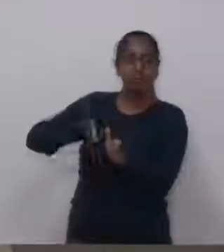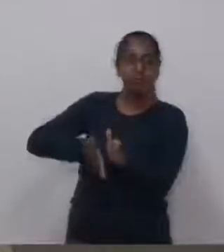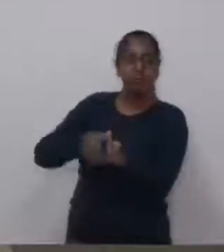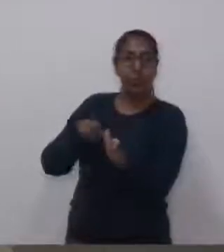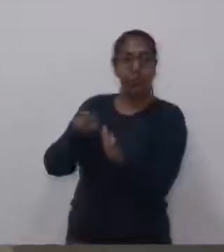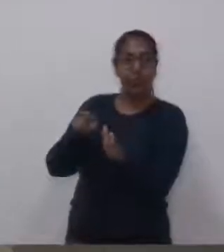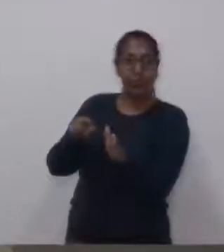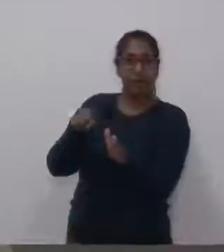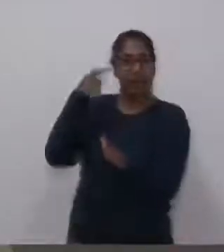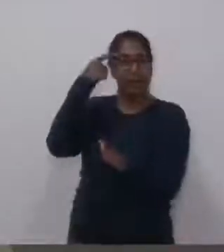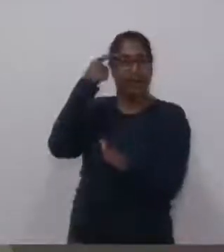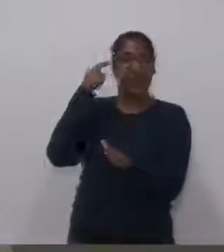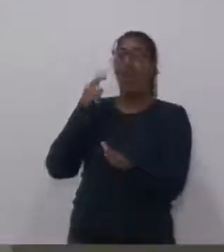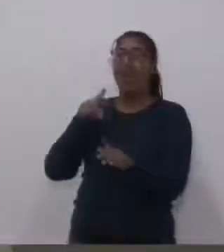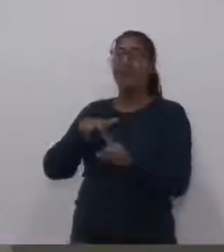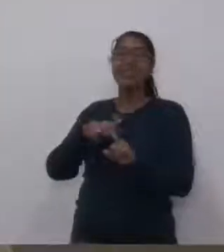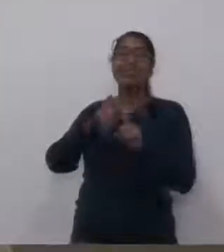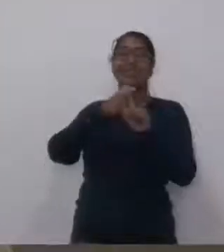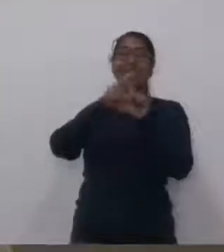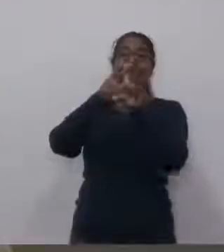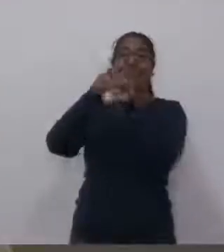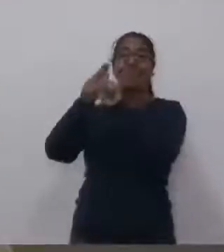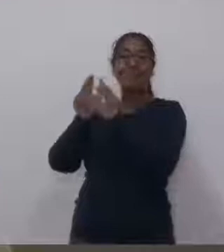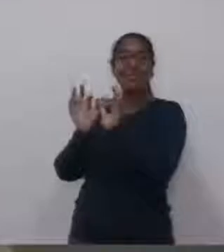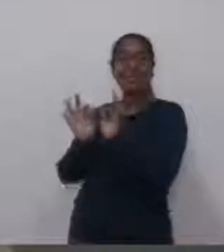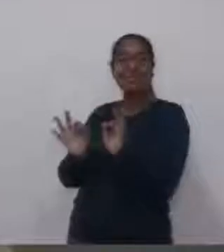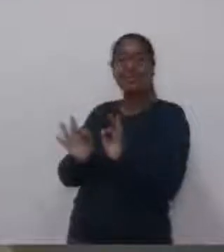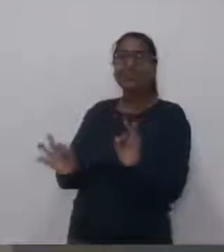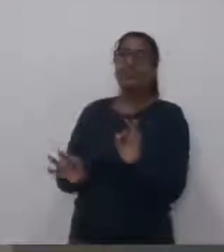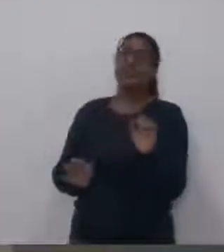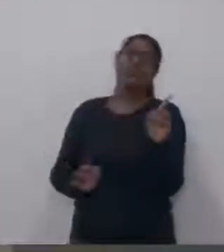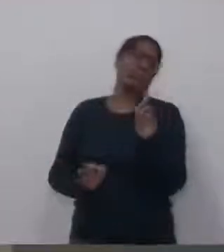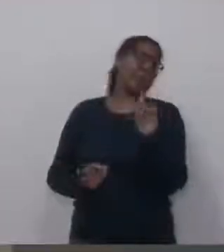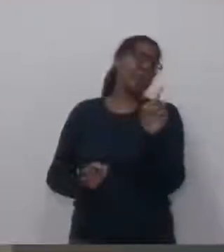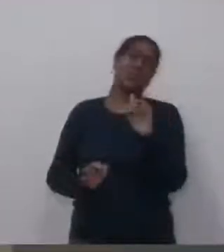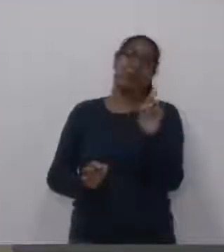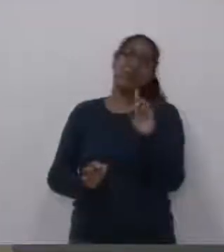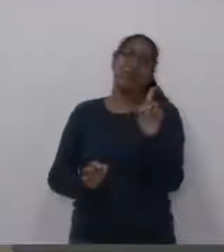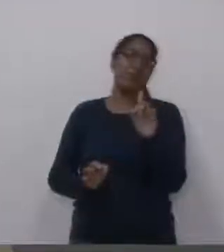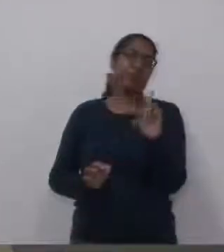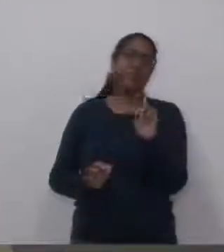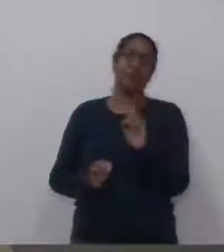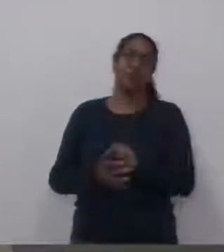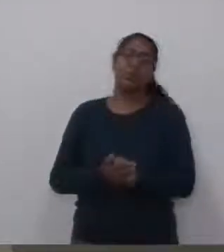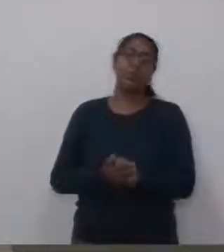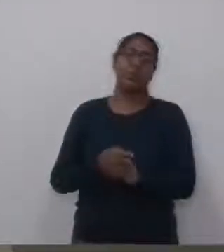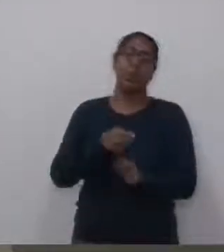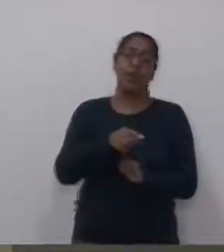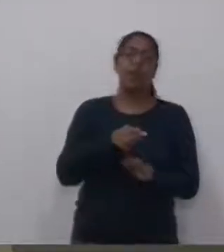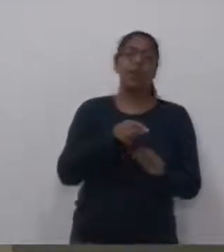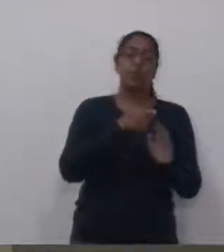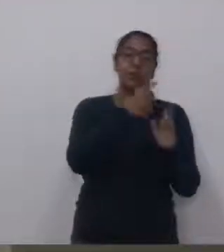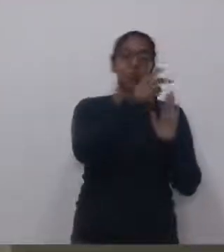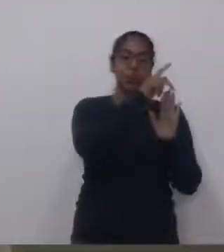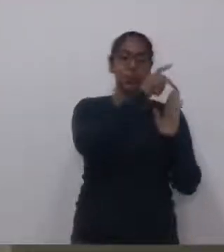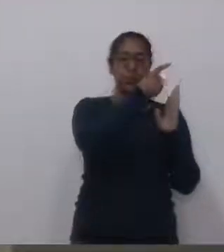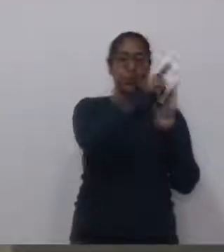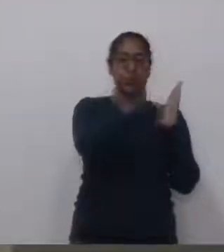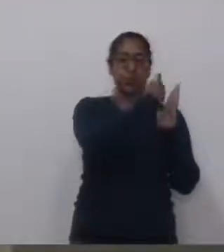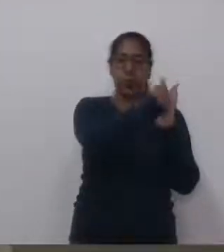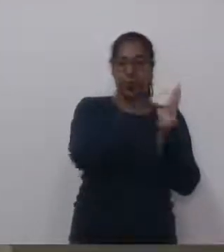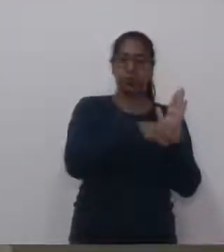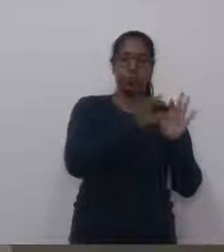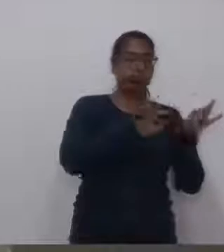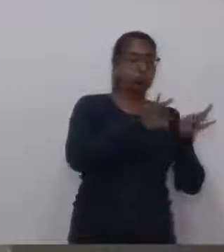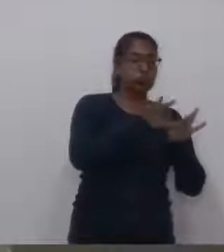imaginam, uma simples reforma, não pode ser reformada, né. O projeto que foi elaborado por um técnico foi aprovado,